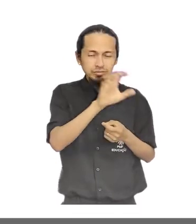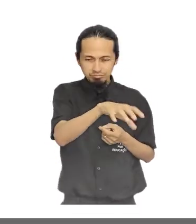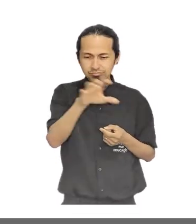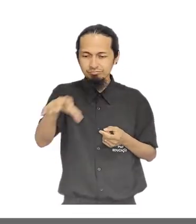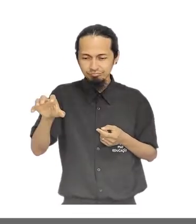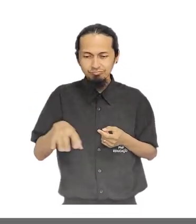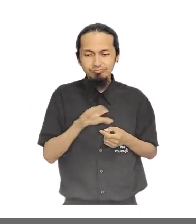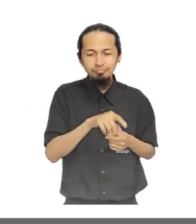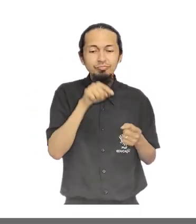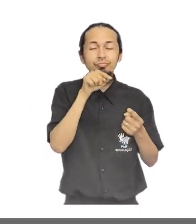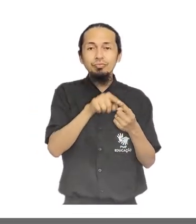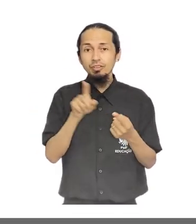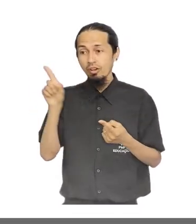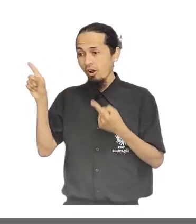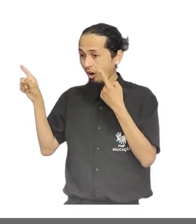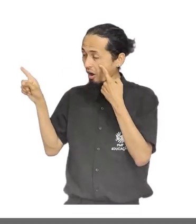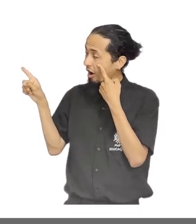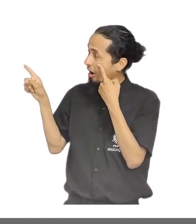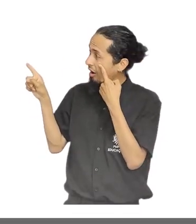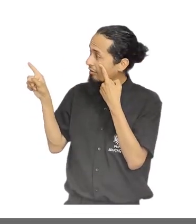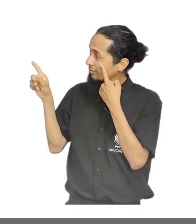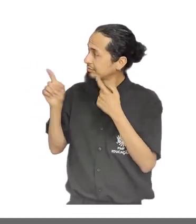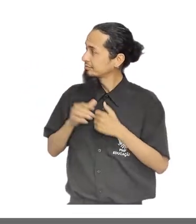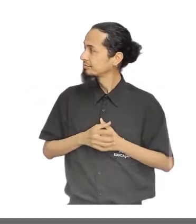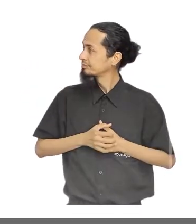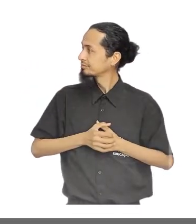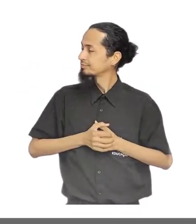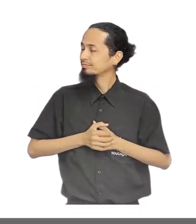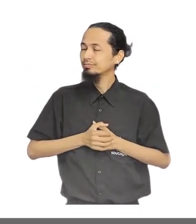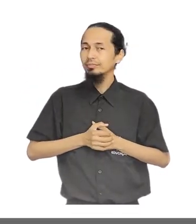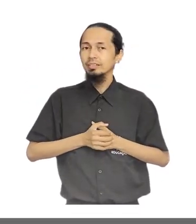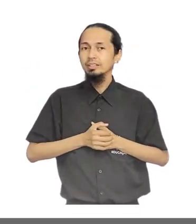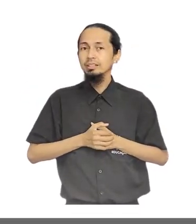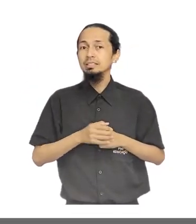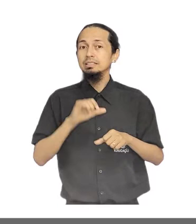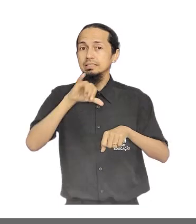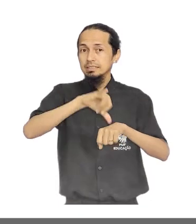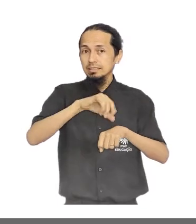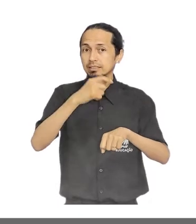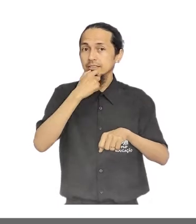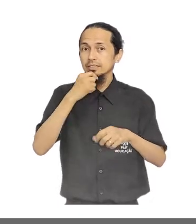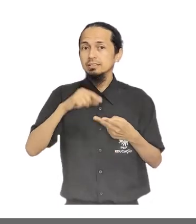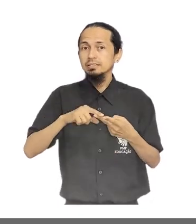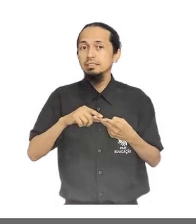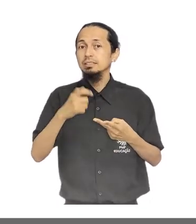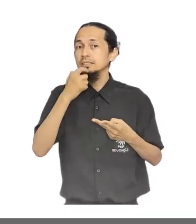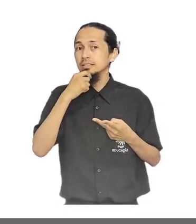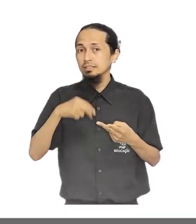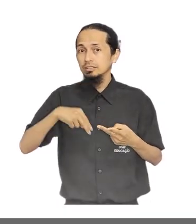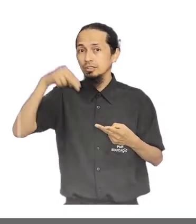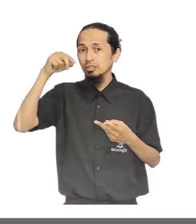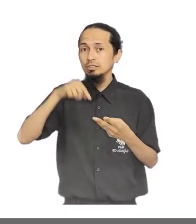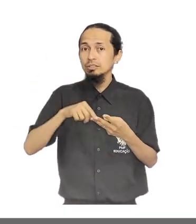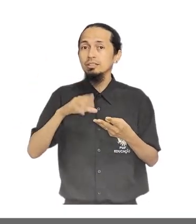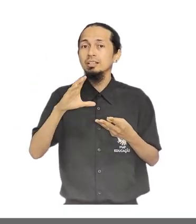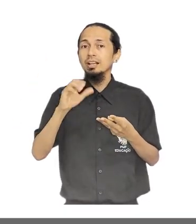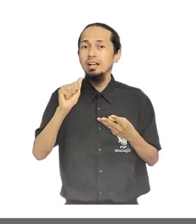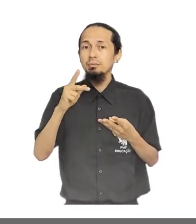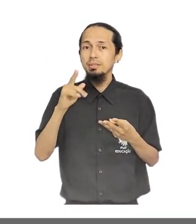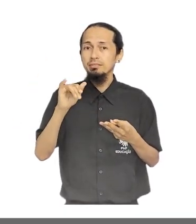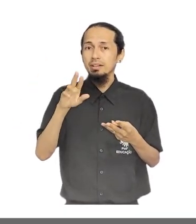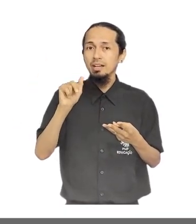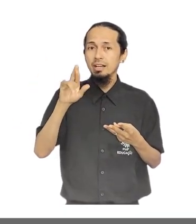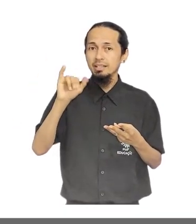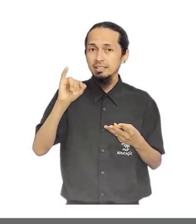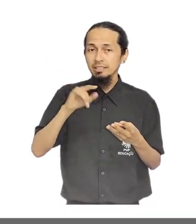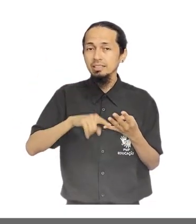centralidades. Centrinho dos ingleses, ingleses norte, capivari e ingleses sul.